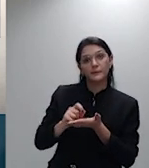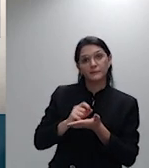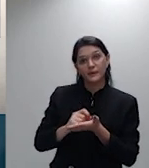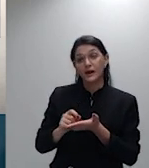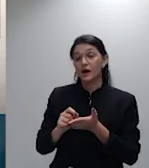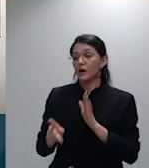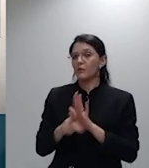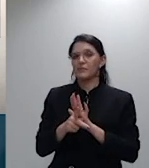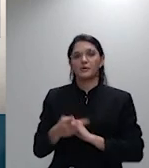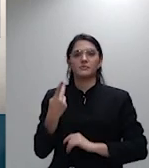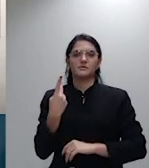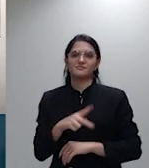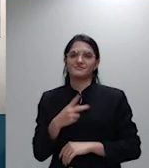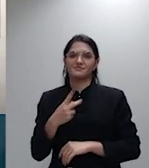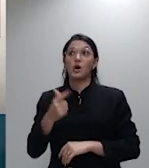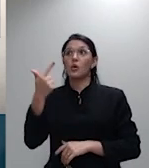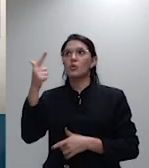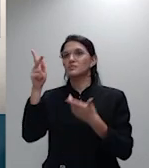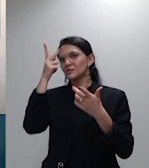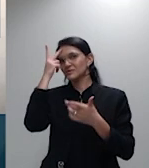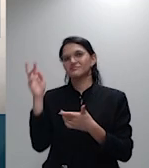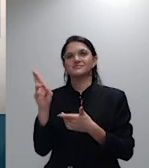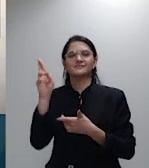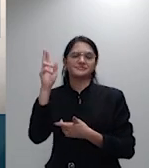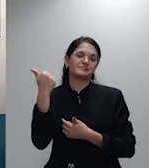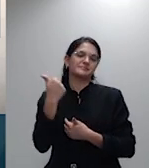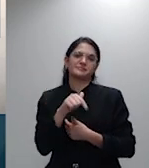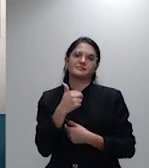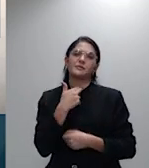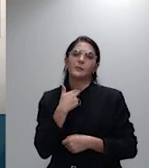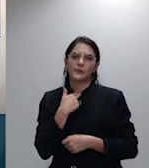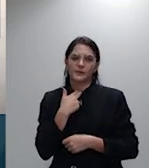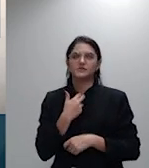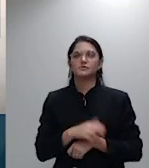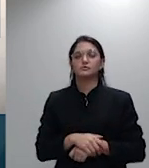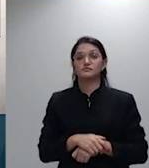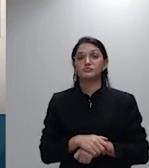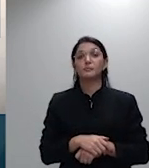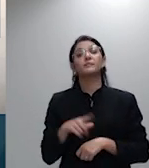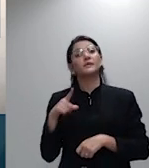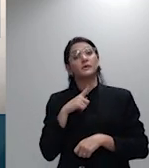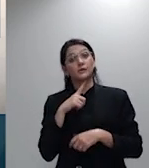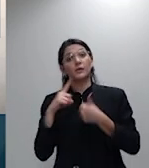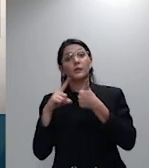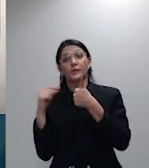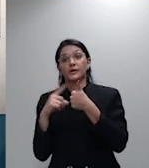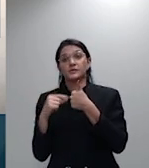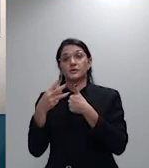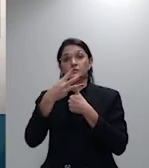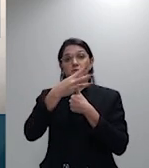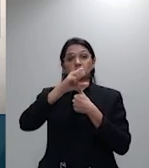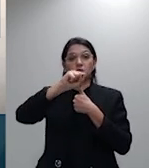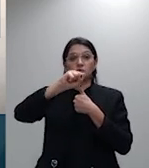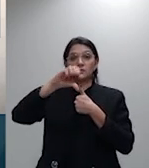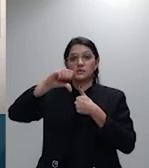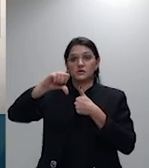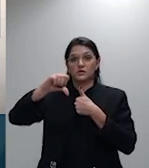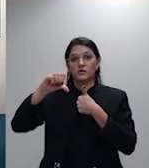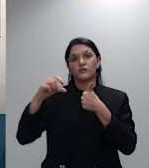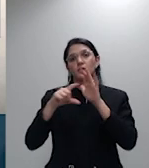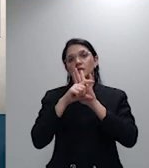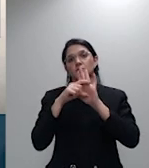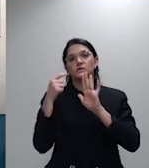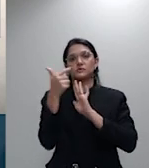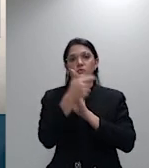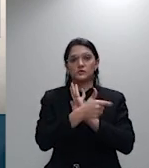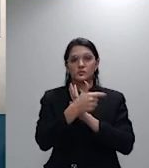Em sintonia com esse entendimento, ao interpretar o artigo 389, inciso 2, do CPC de 73, que